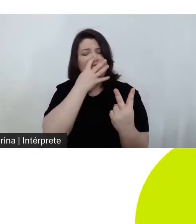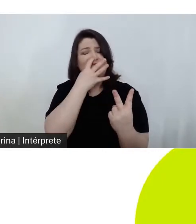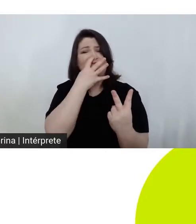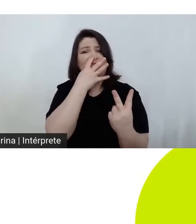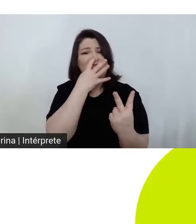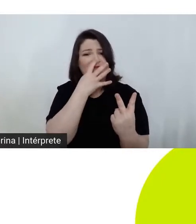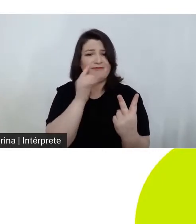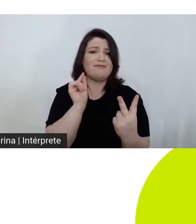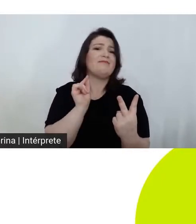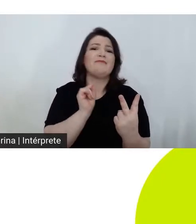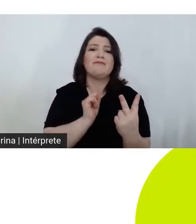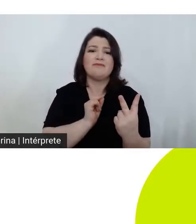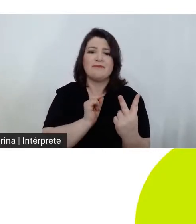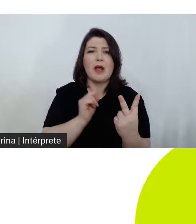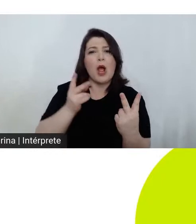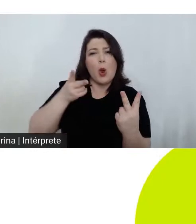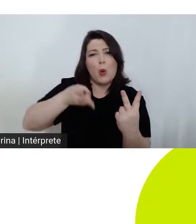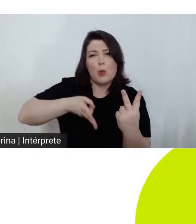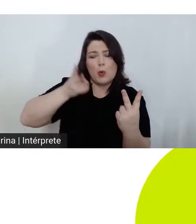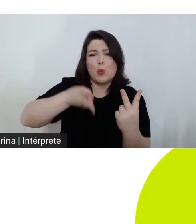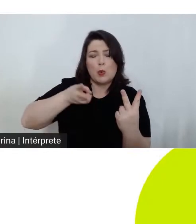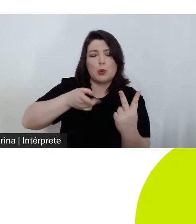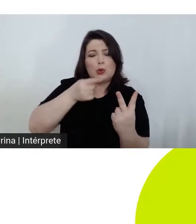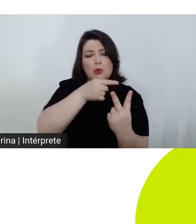dando continuidade